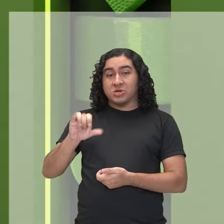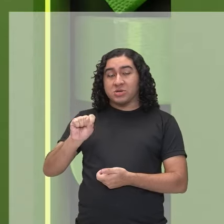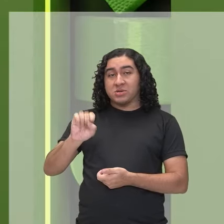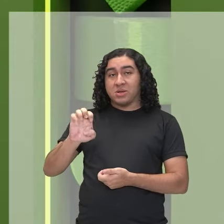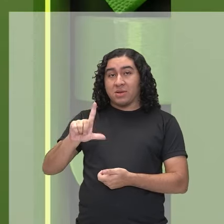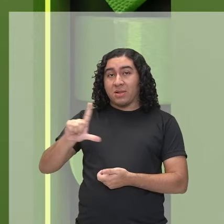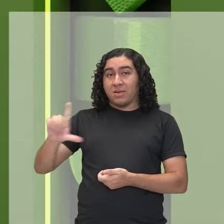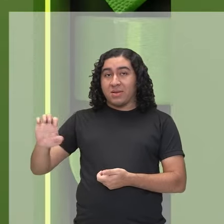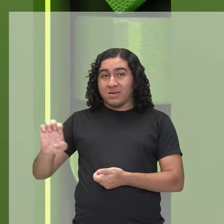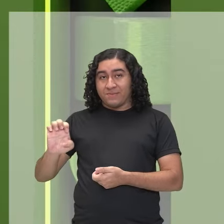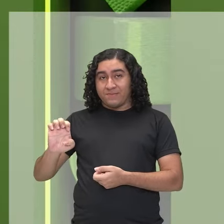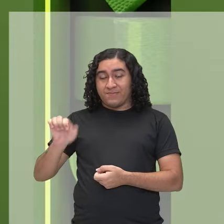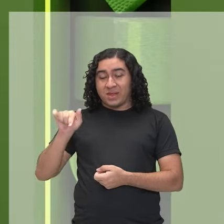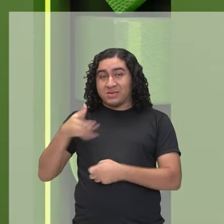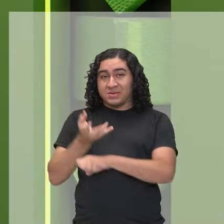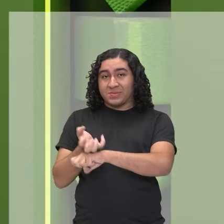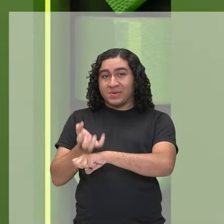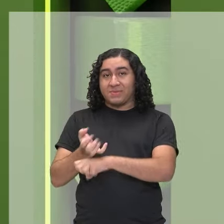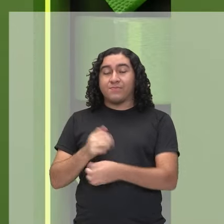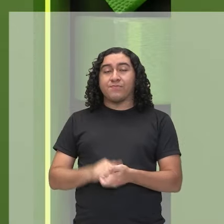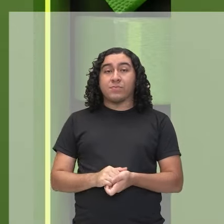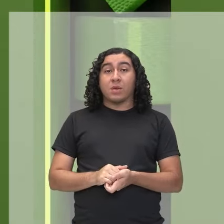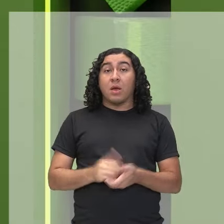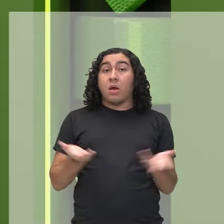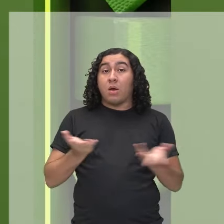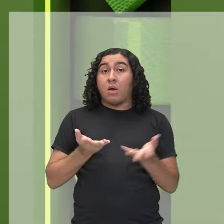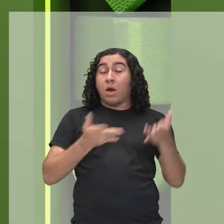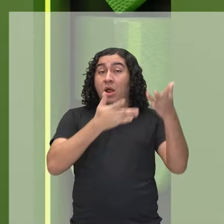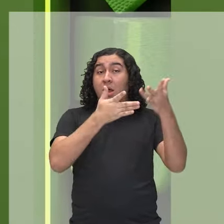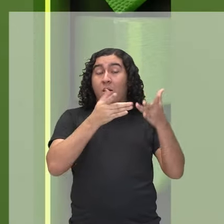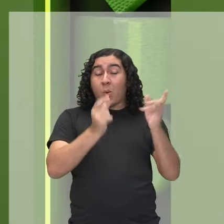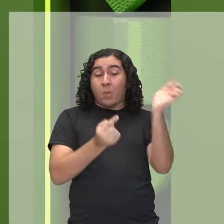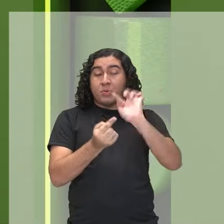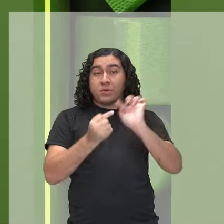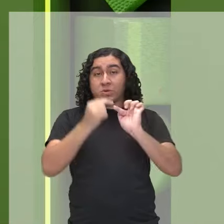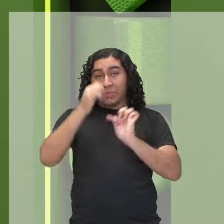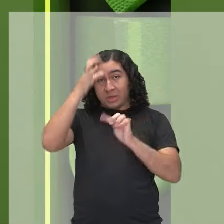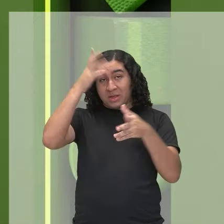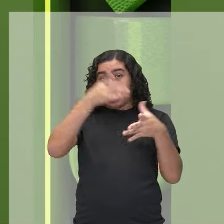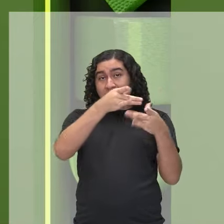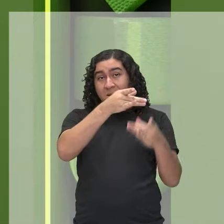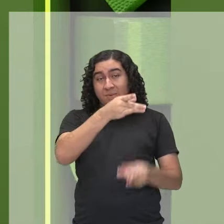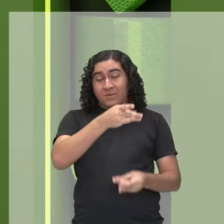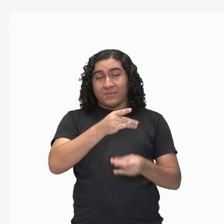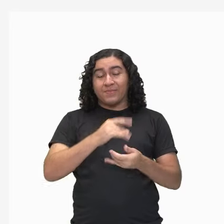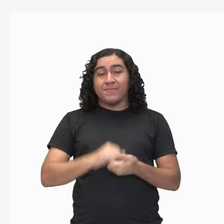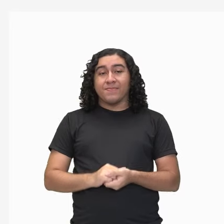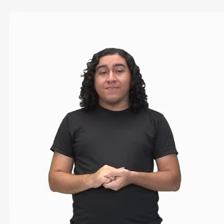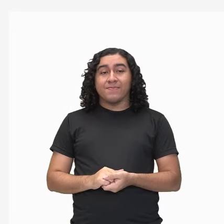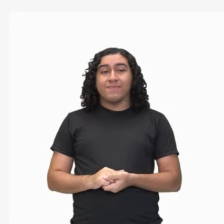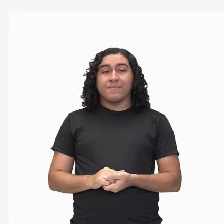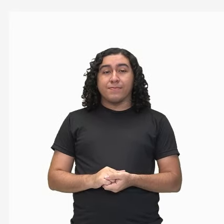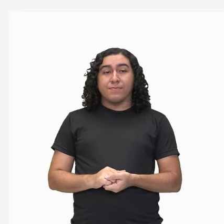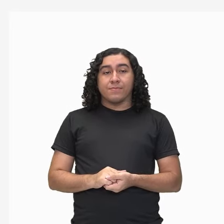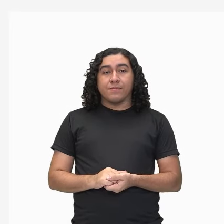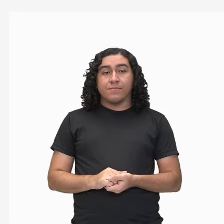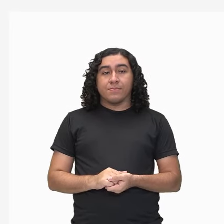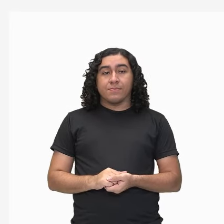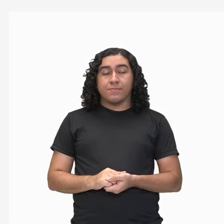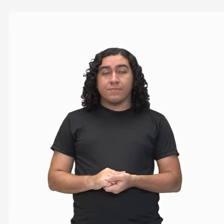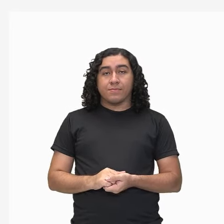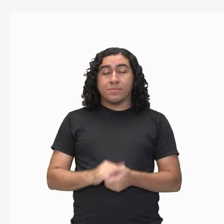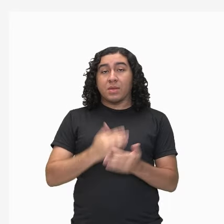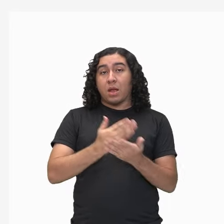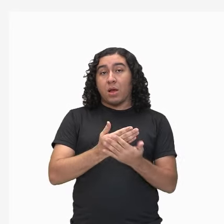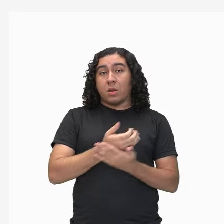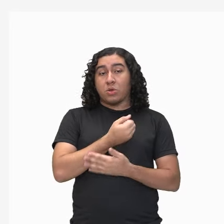professora de biologia. Vamos observar agora o objeto de conhecimento e o detalhamento da aula. A aula de